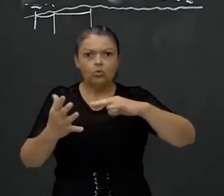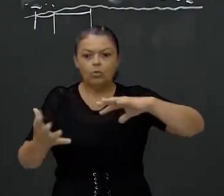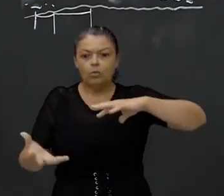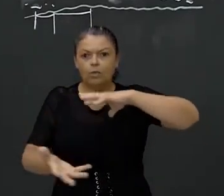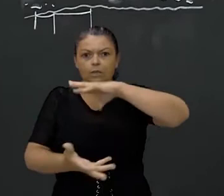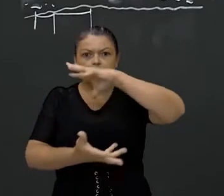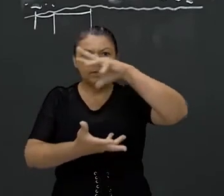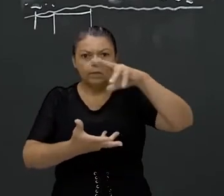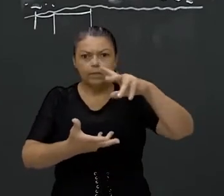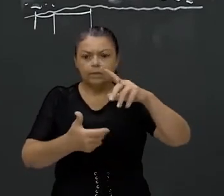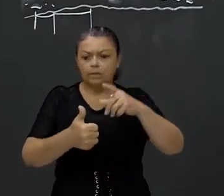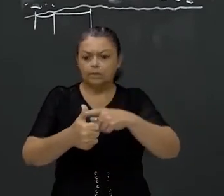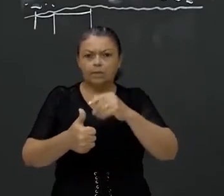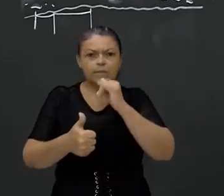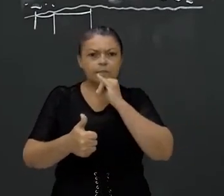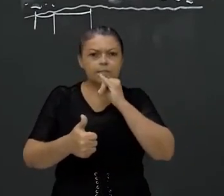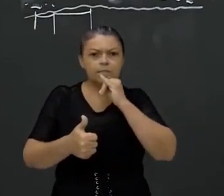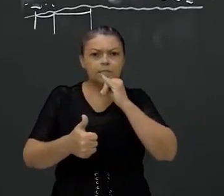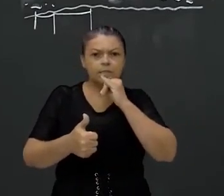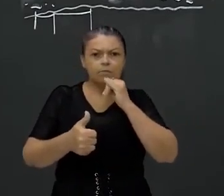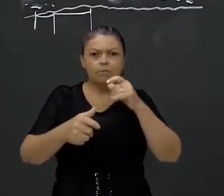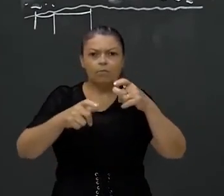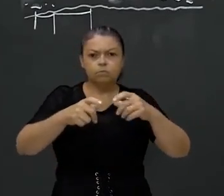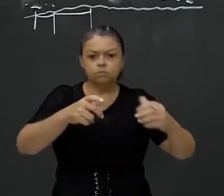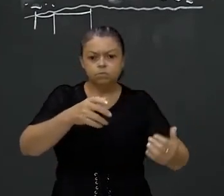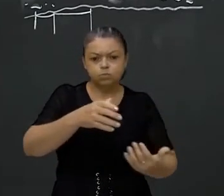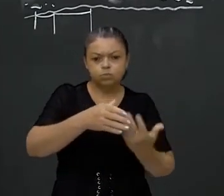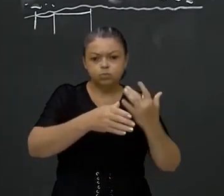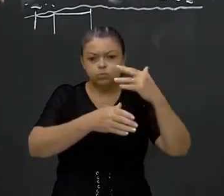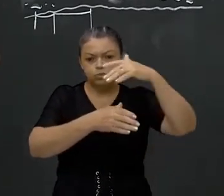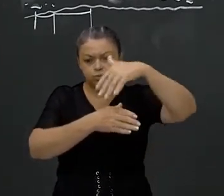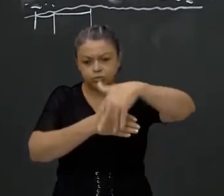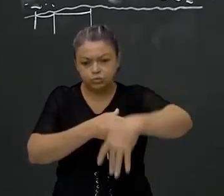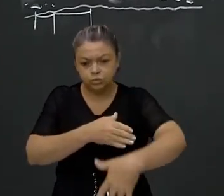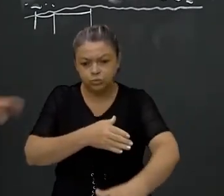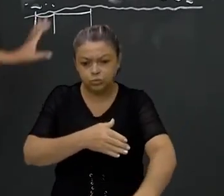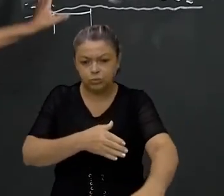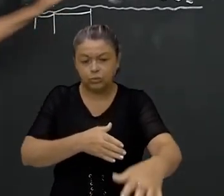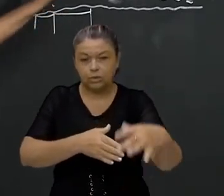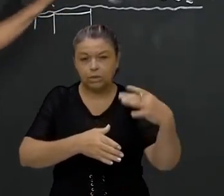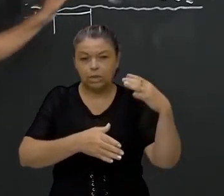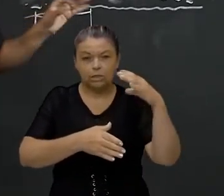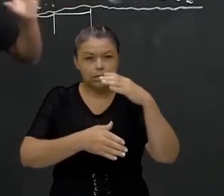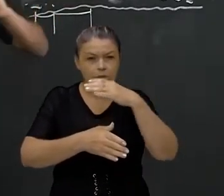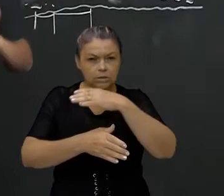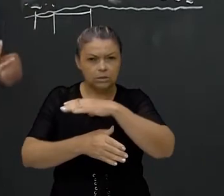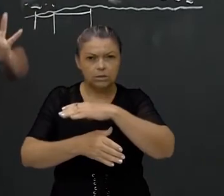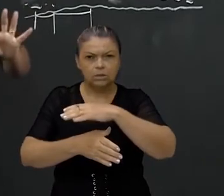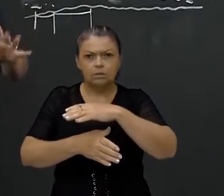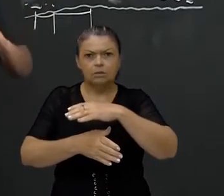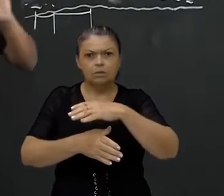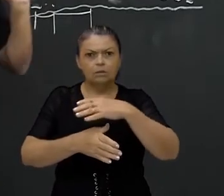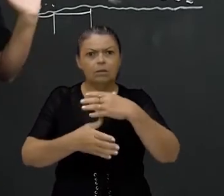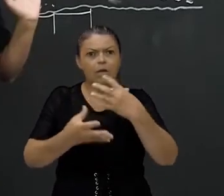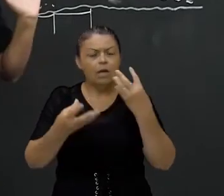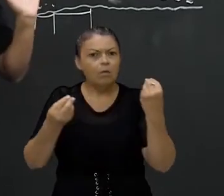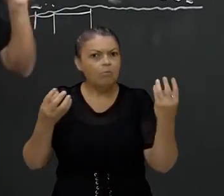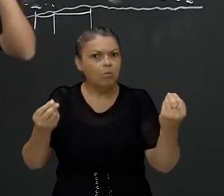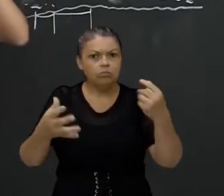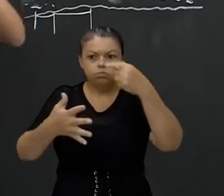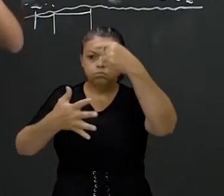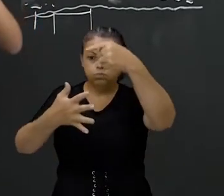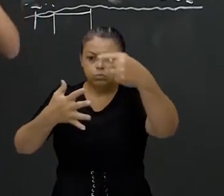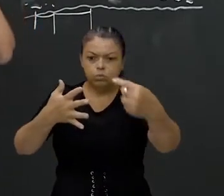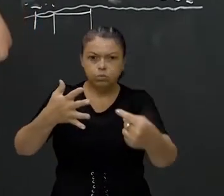dentro de vulcões, montanhas, fundo dos mares, grandes rochas turísticas, tudo isso é